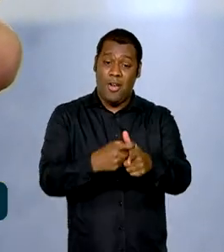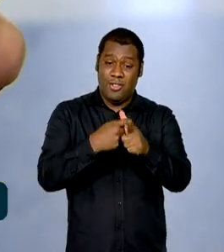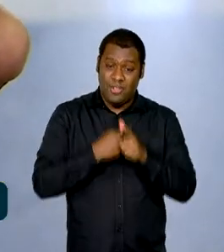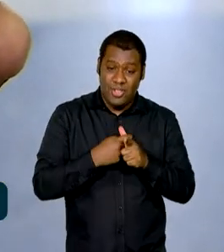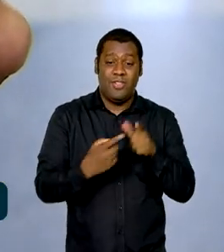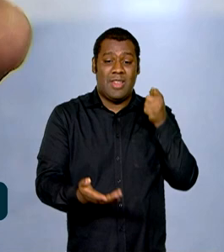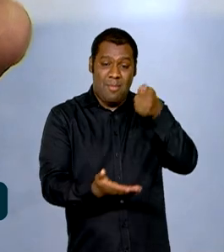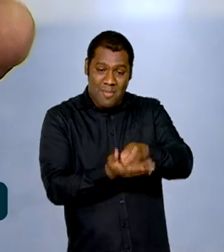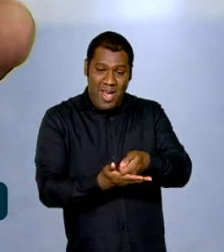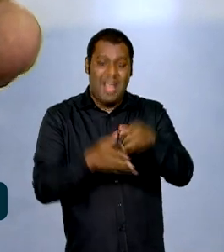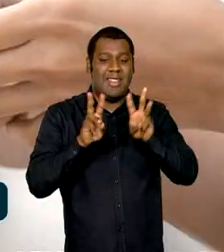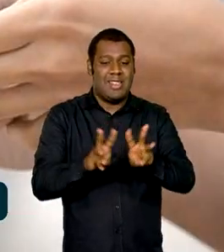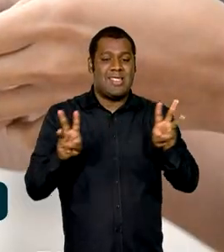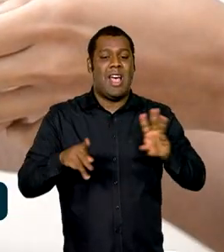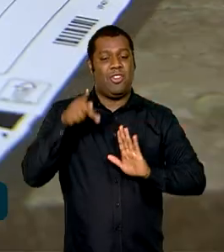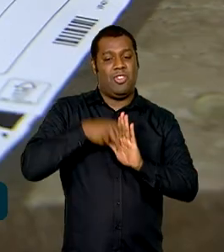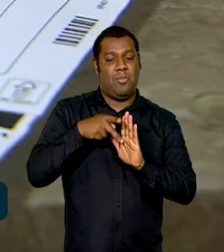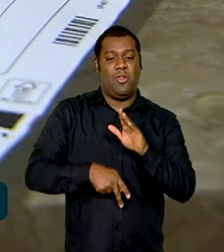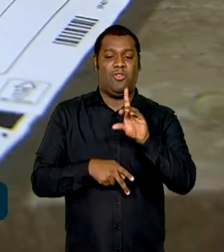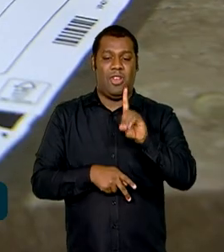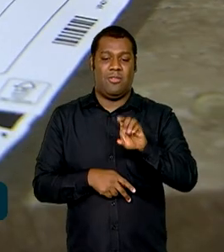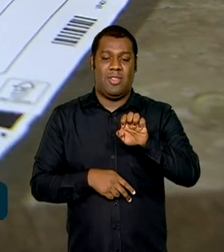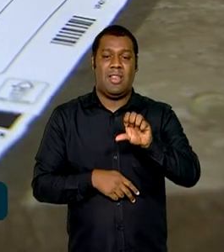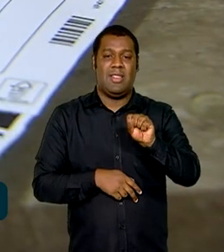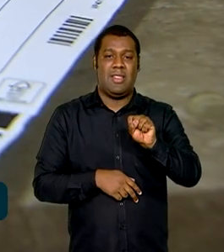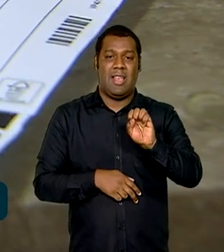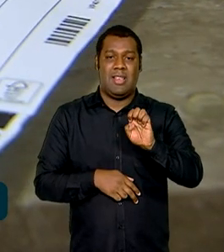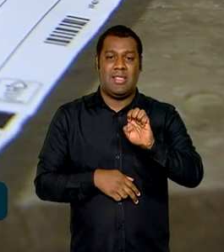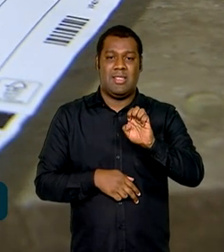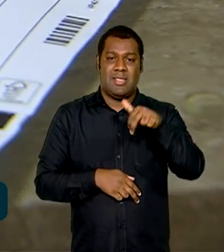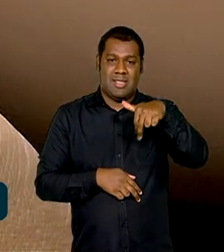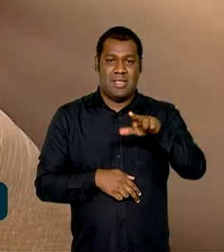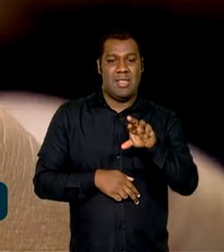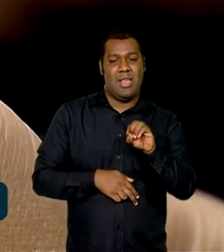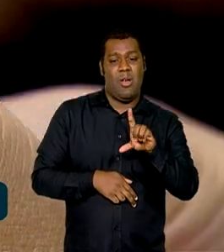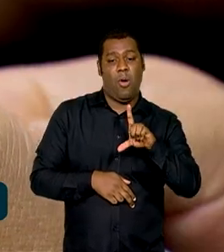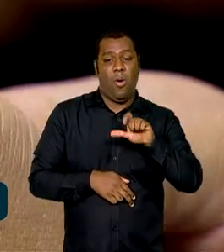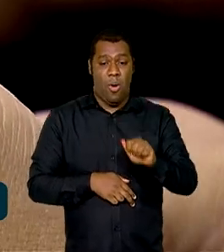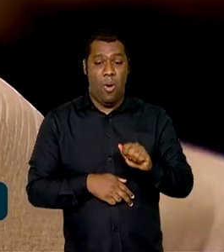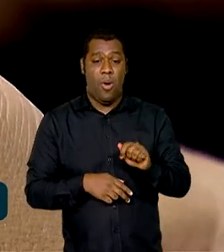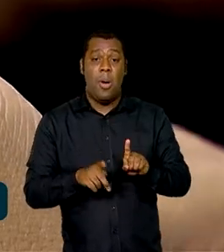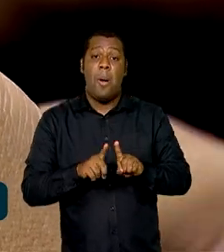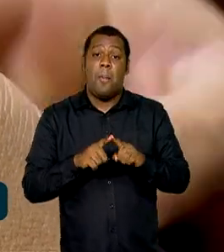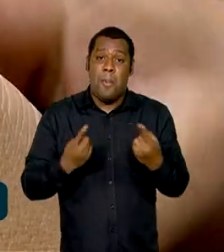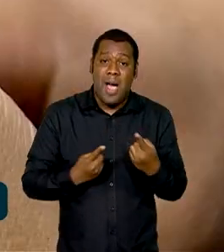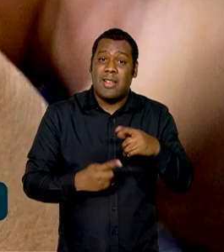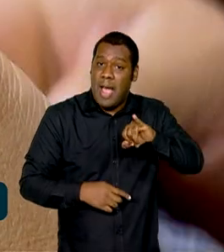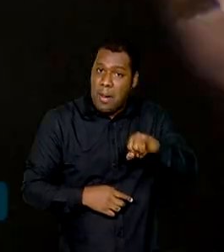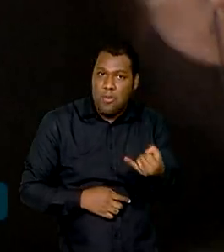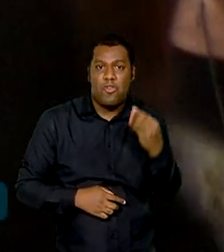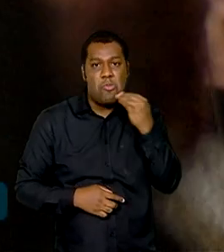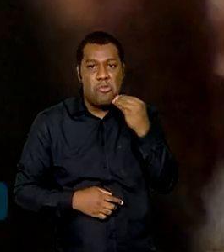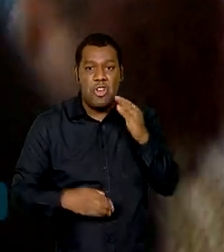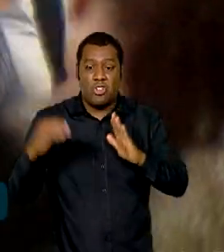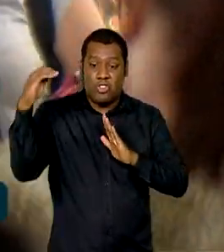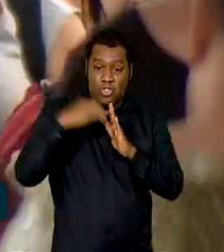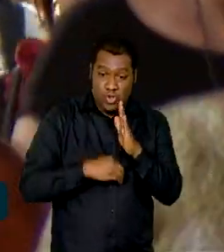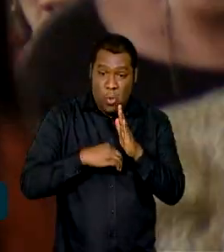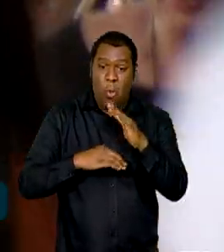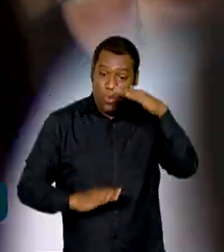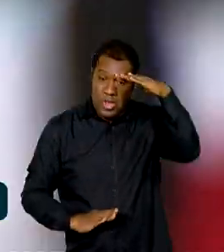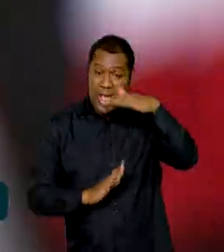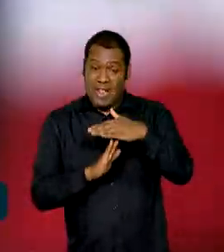no site do Desenrola Brasil. Mas o tempo para aproveitar os descontos de até 96%